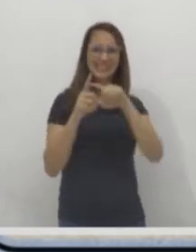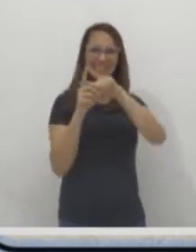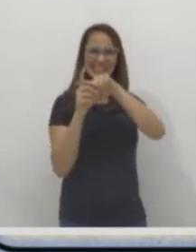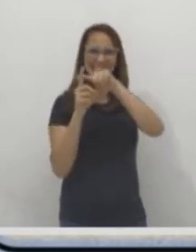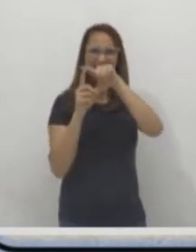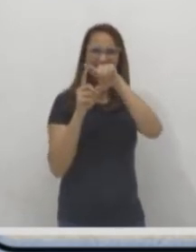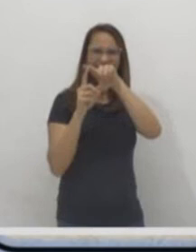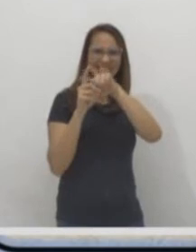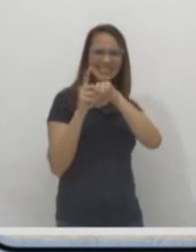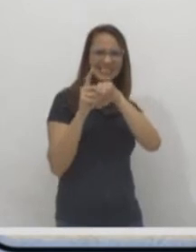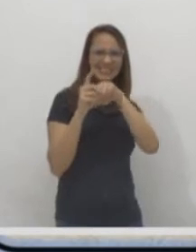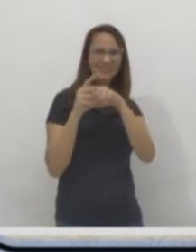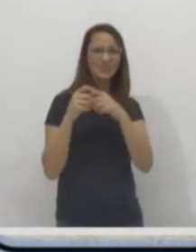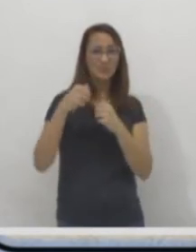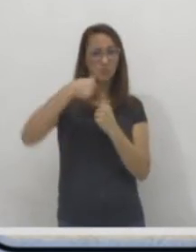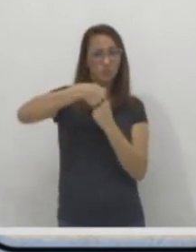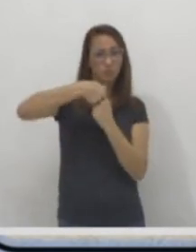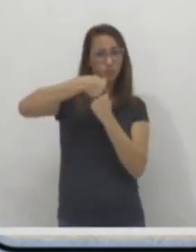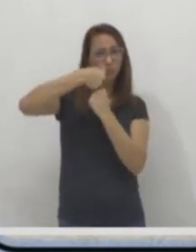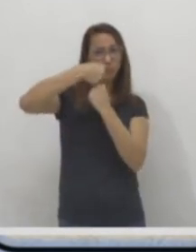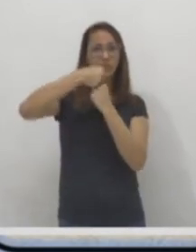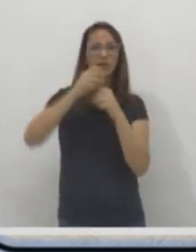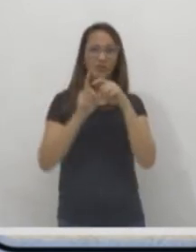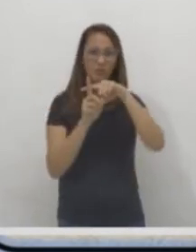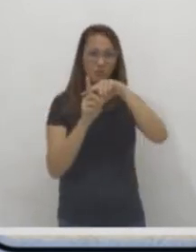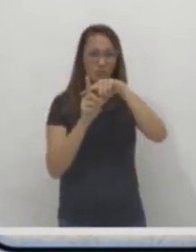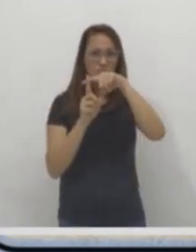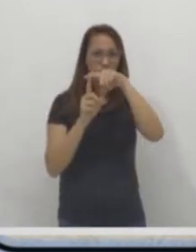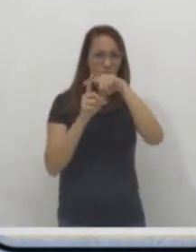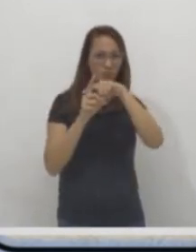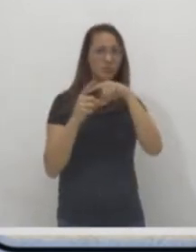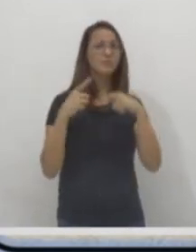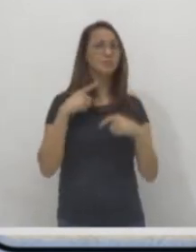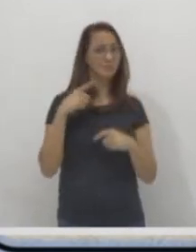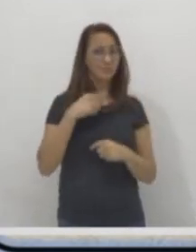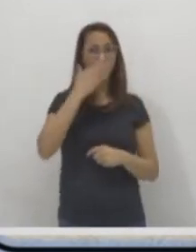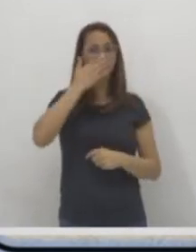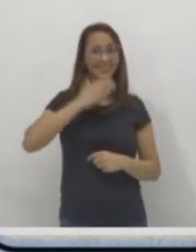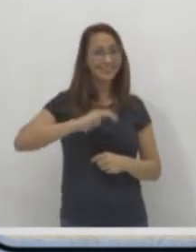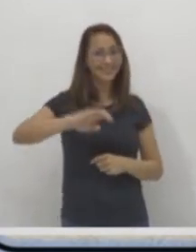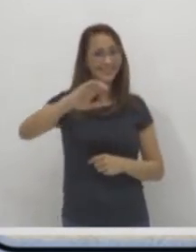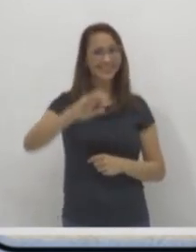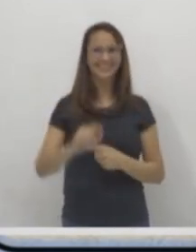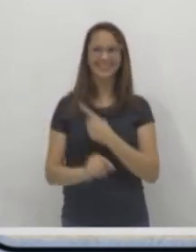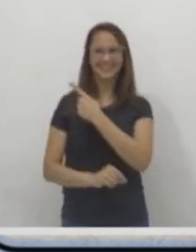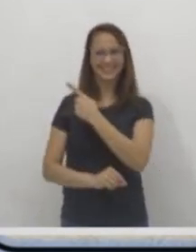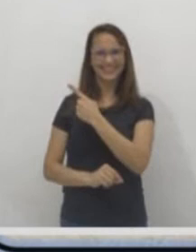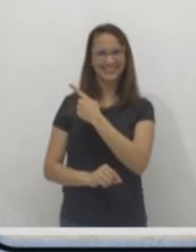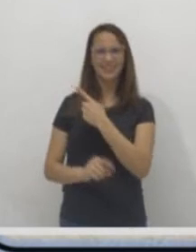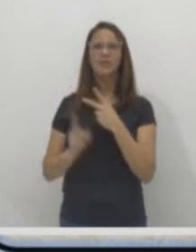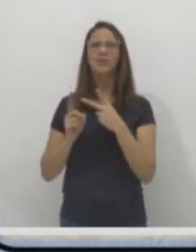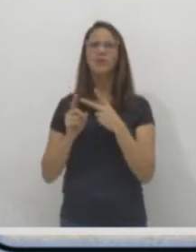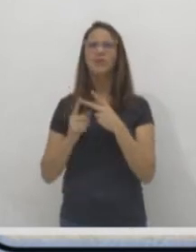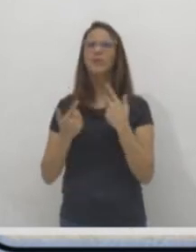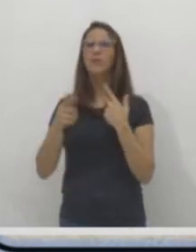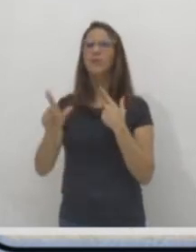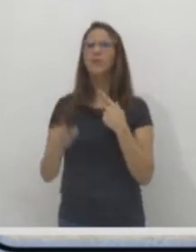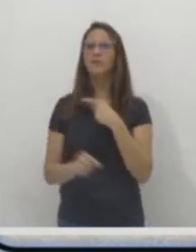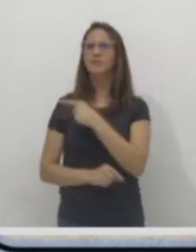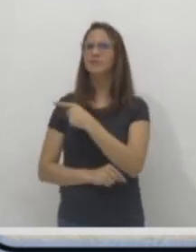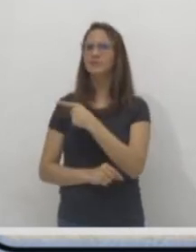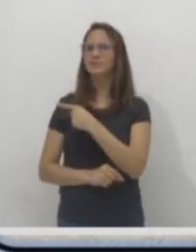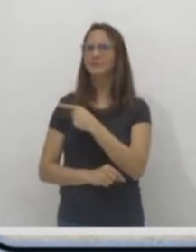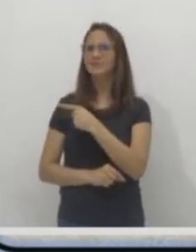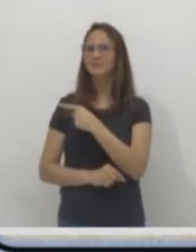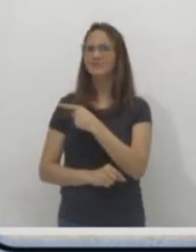ossos. É o elefante. Essa figurinha aí. Com quem se parece? Estão lembrados da aula passada?